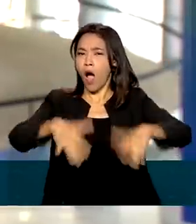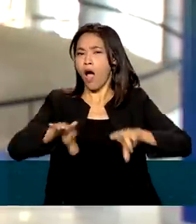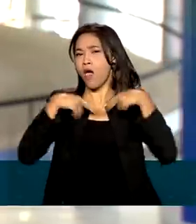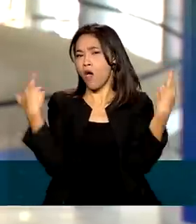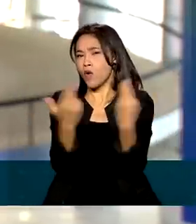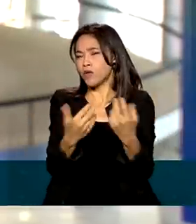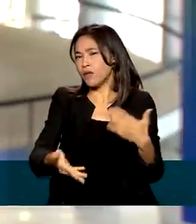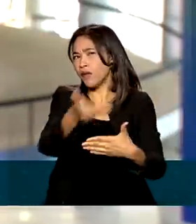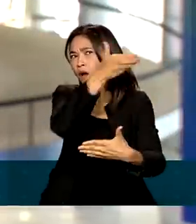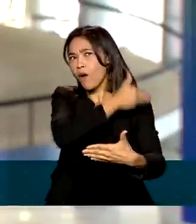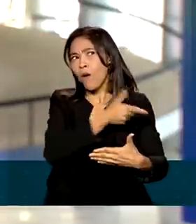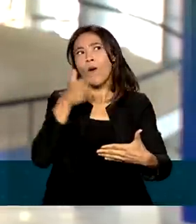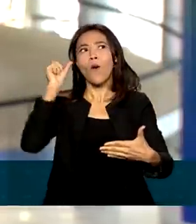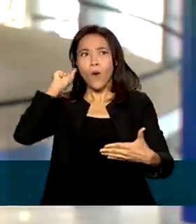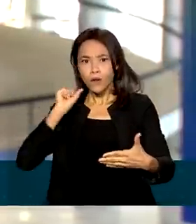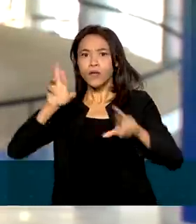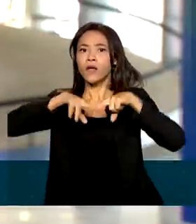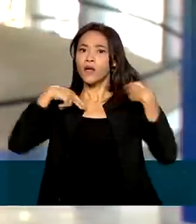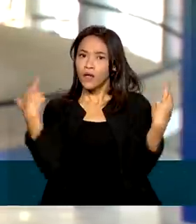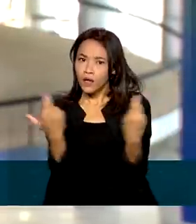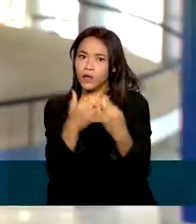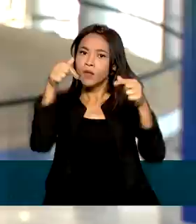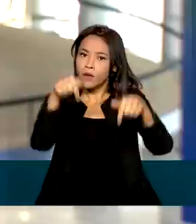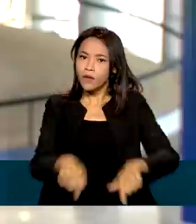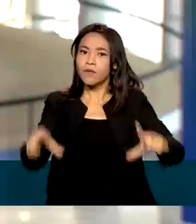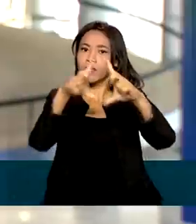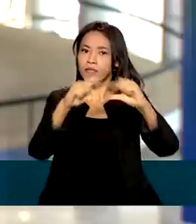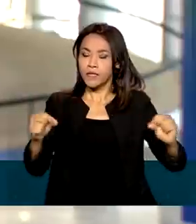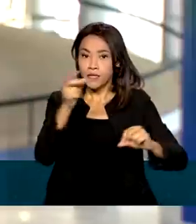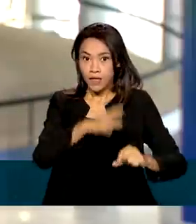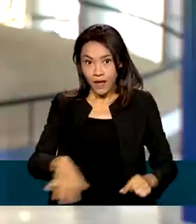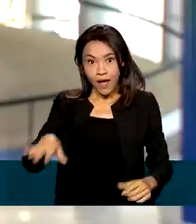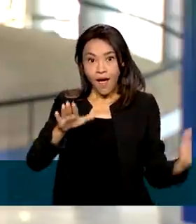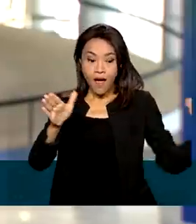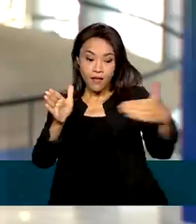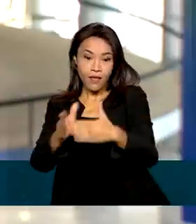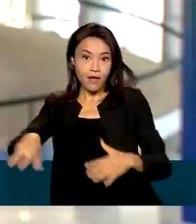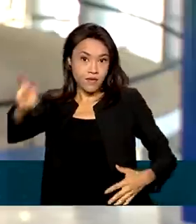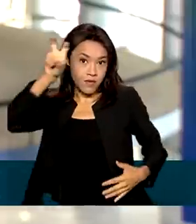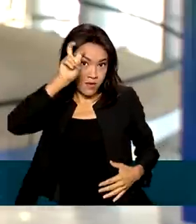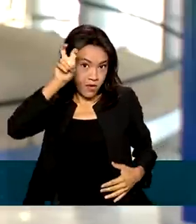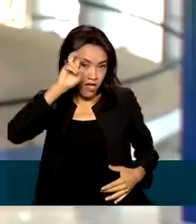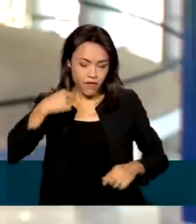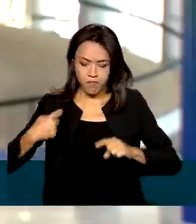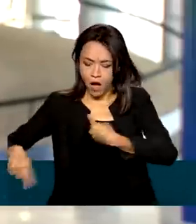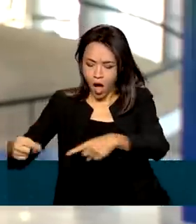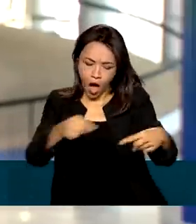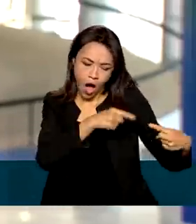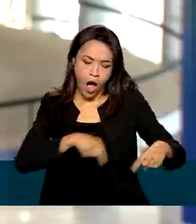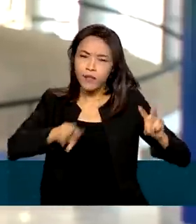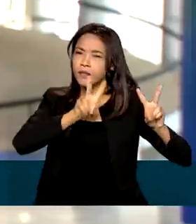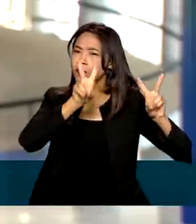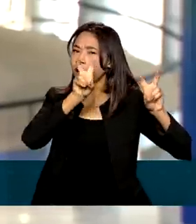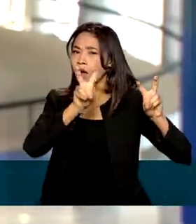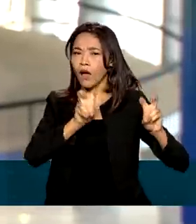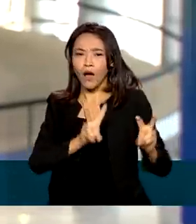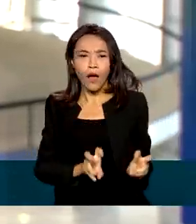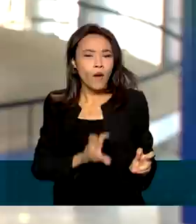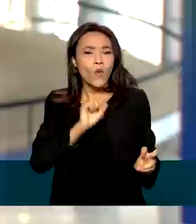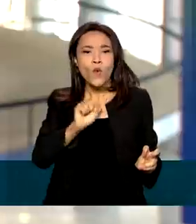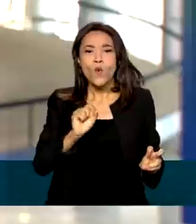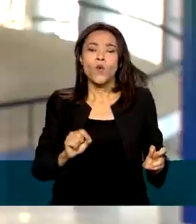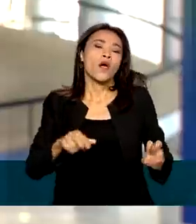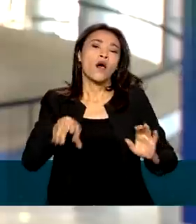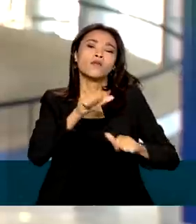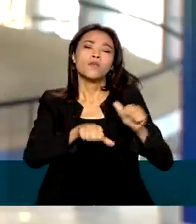conhecido como a Marcha em Defesa dos Municípios. Até quinta-feira, os prefeitos vão discutir vários temas, entre eles a reforma